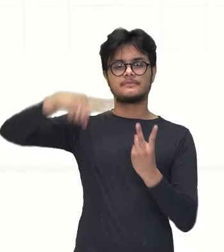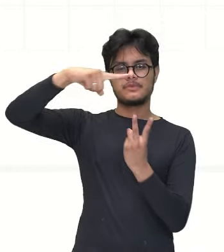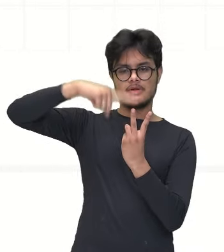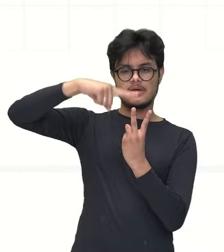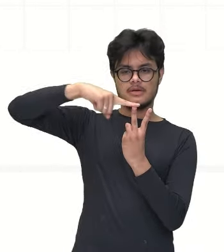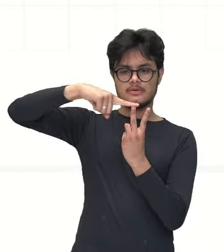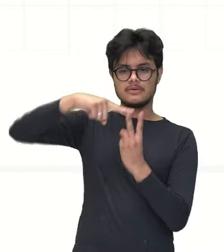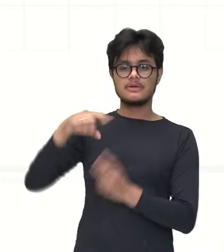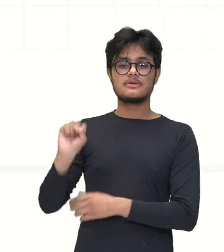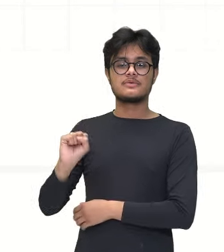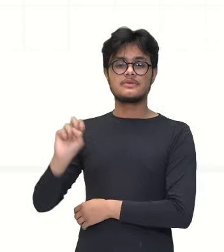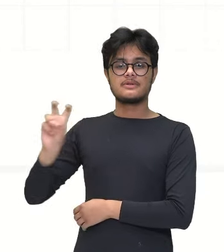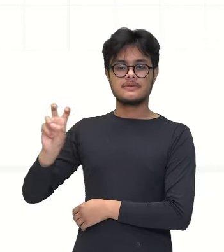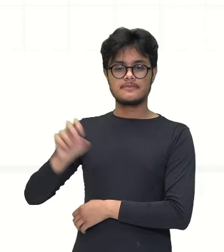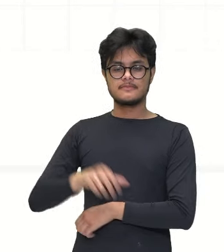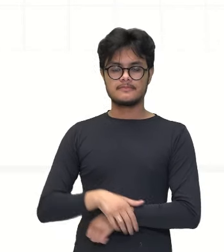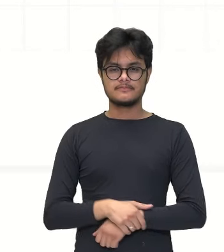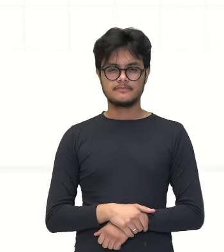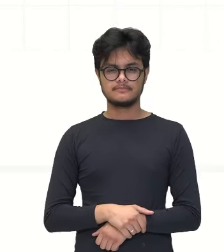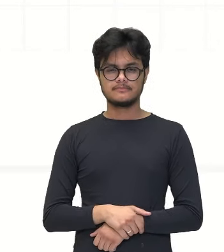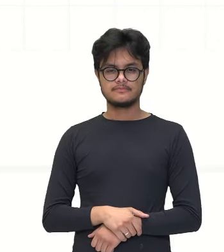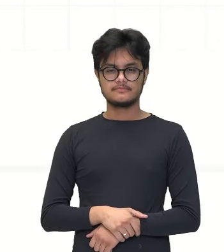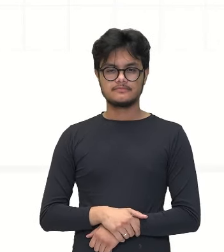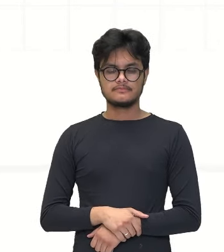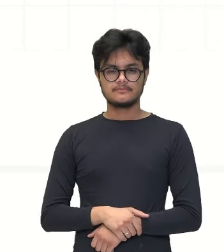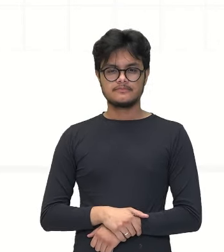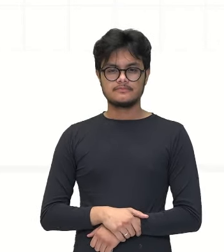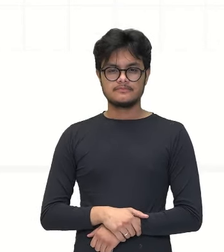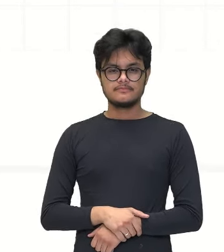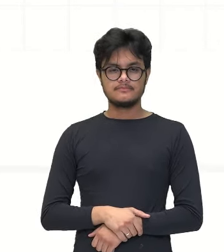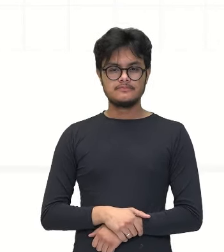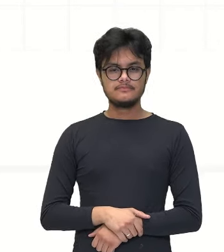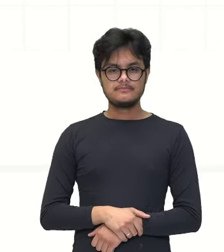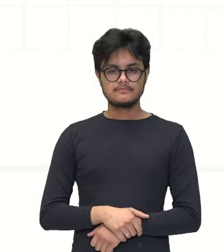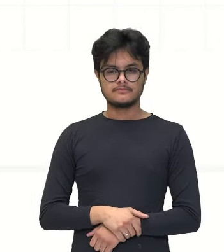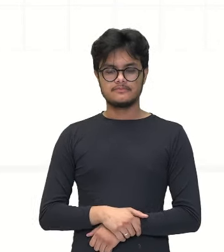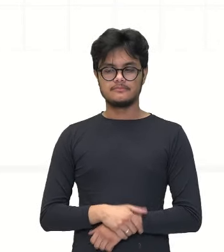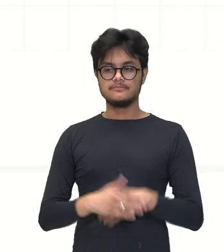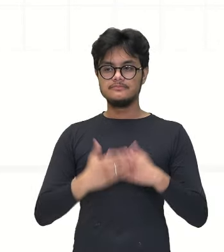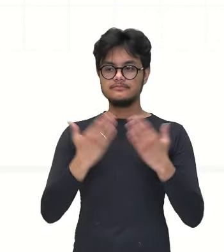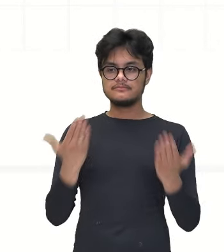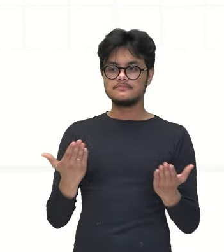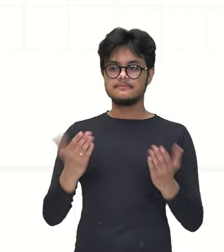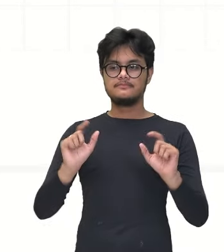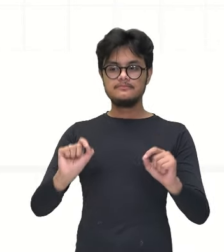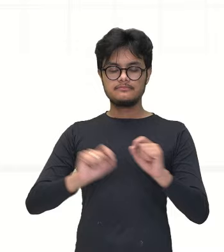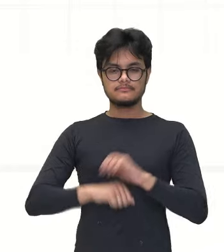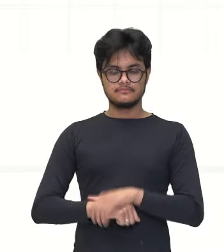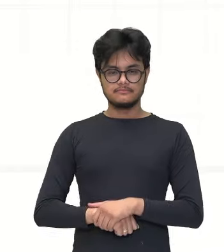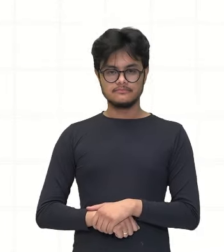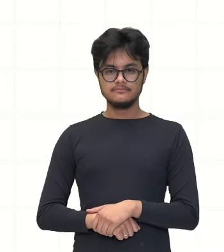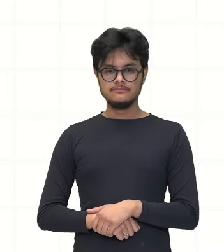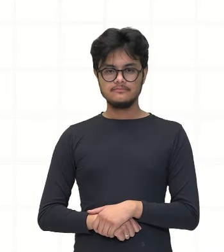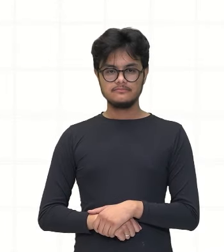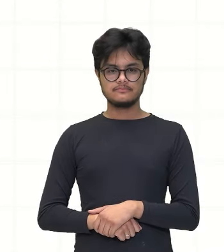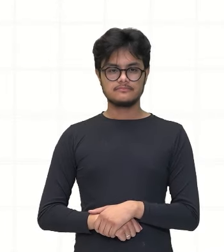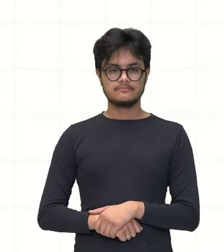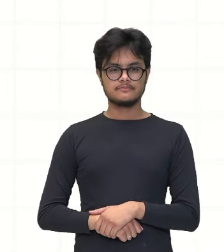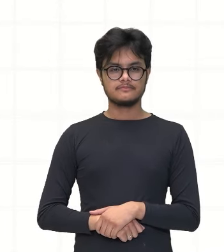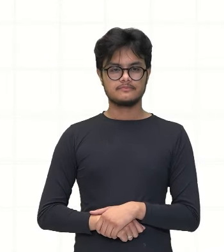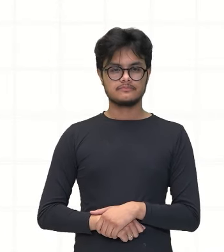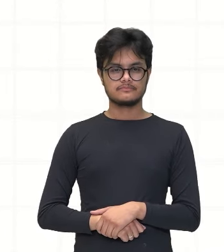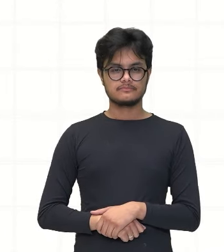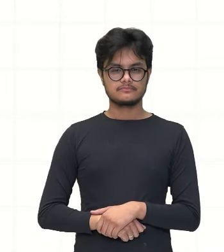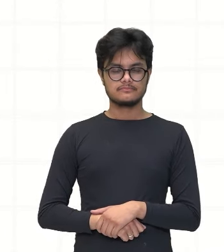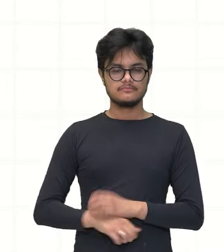85. Certo? Então, pra finalizar a gente vai ver aqui